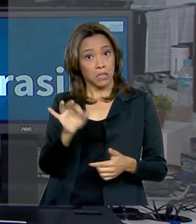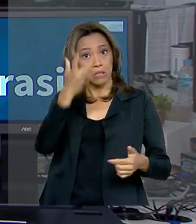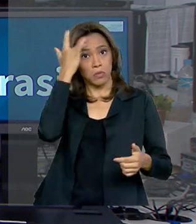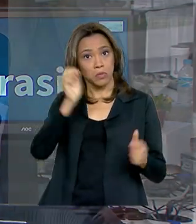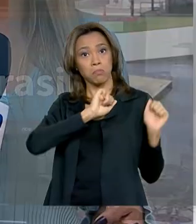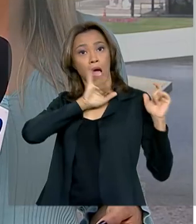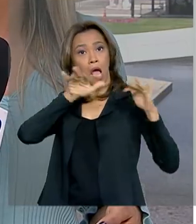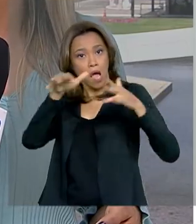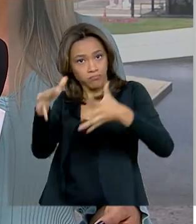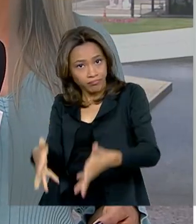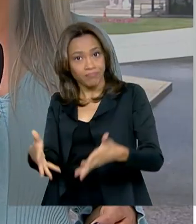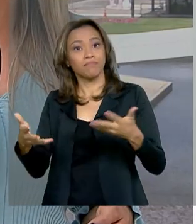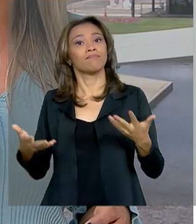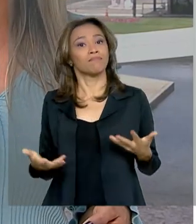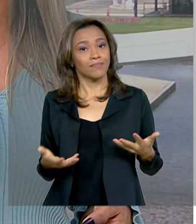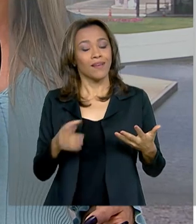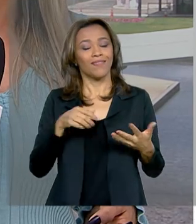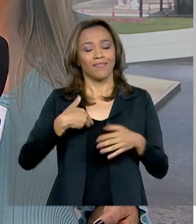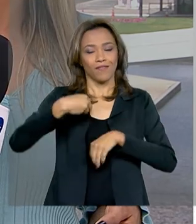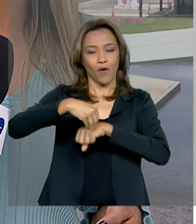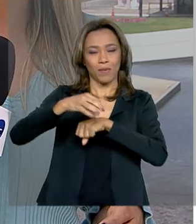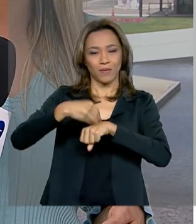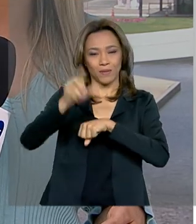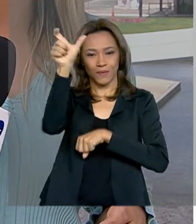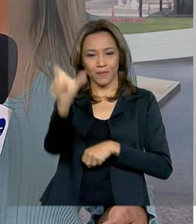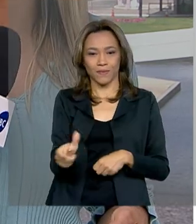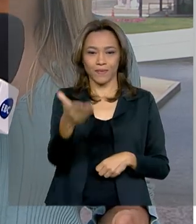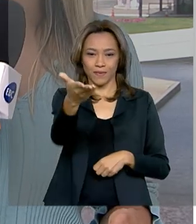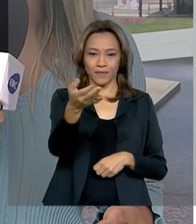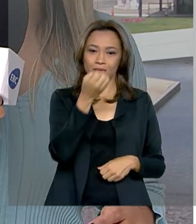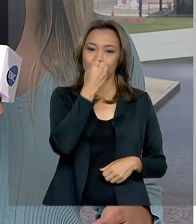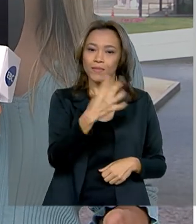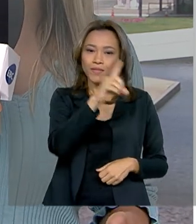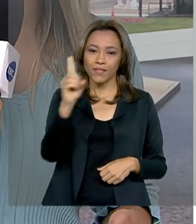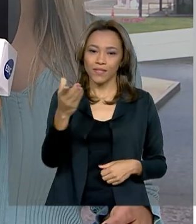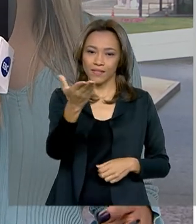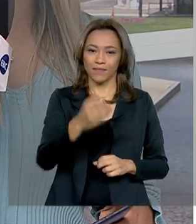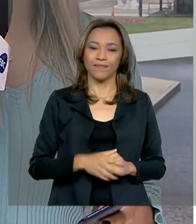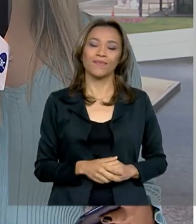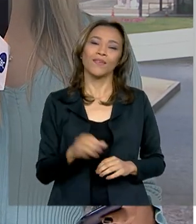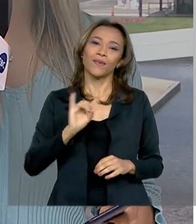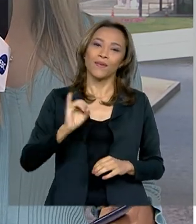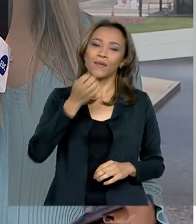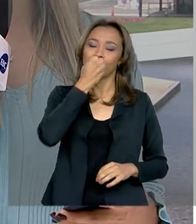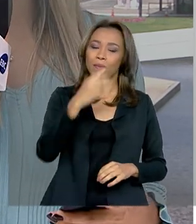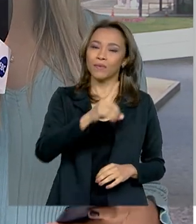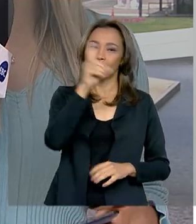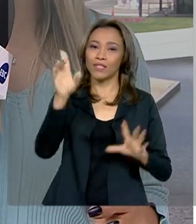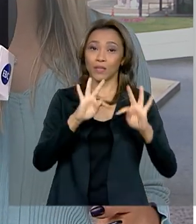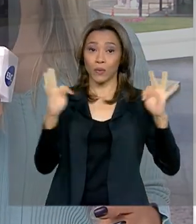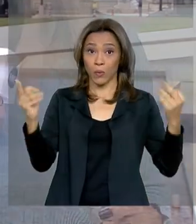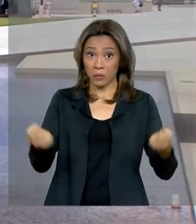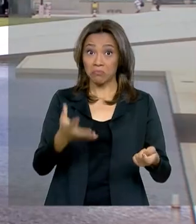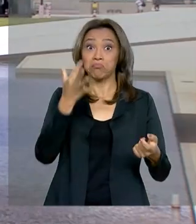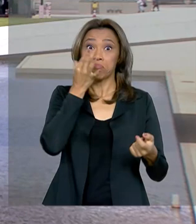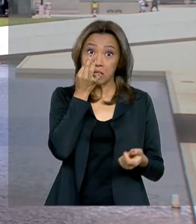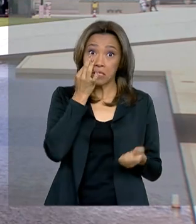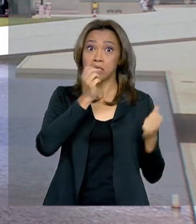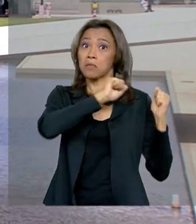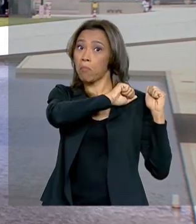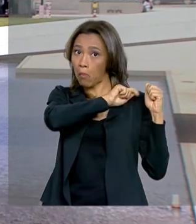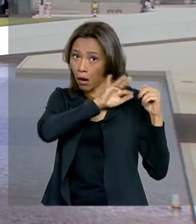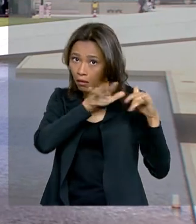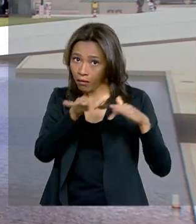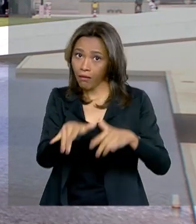Quem tem os detalhes pra gente é a repórter Selma Dias. Bom dia, Selma. Oi, Renata. Bom dia a você e a todos. Olha, um comparecimento bem expressivo